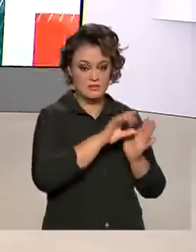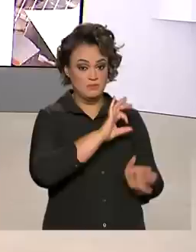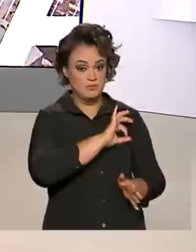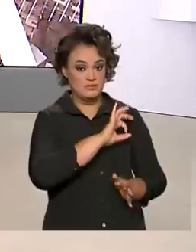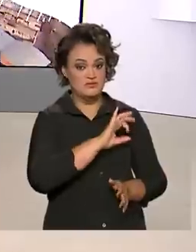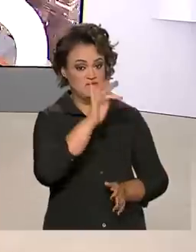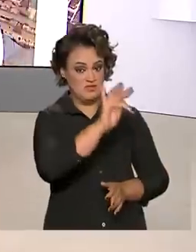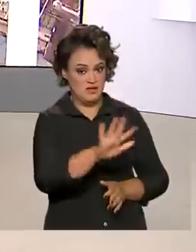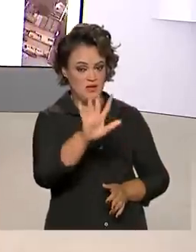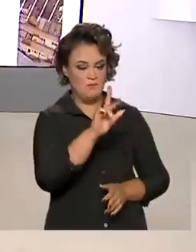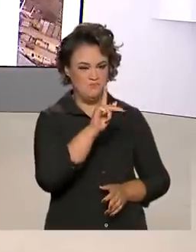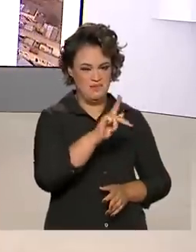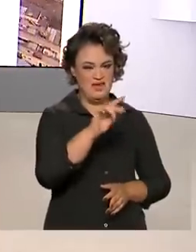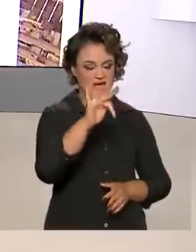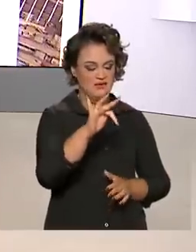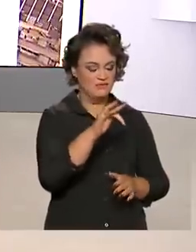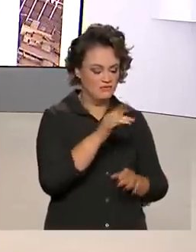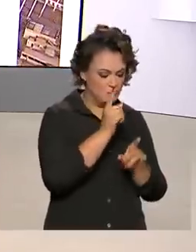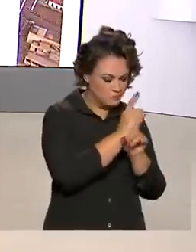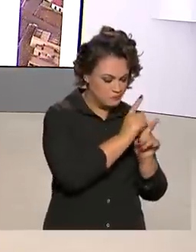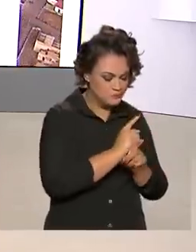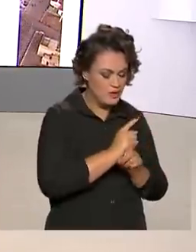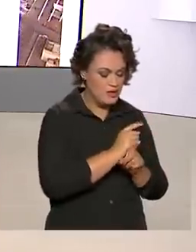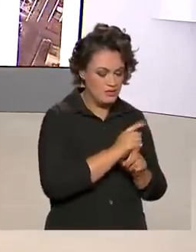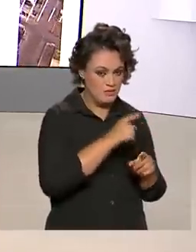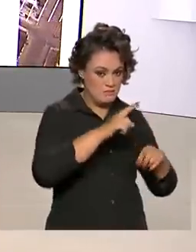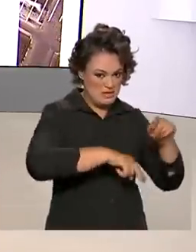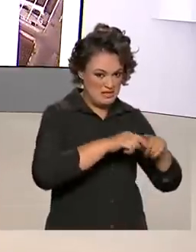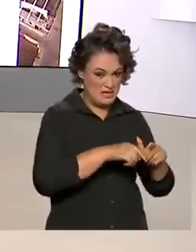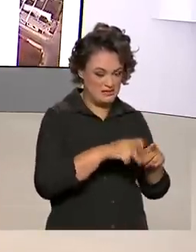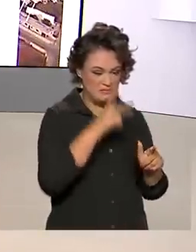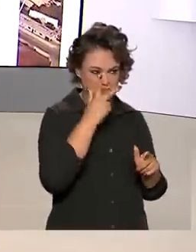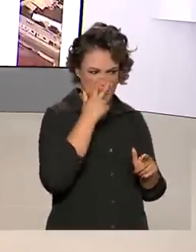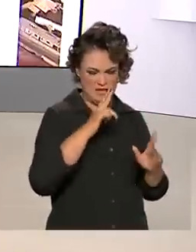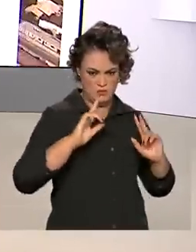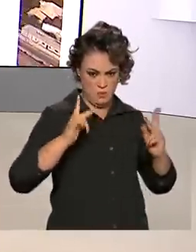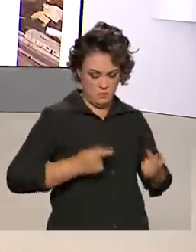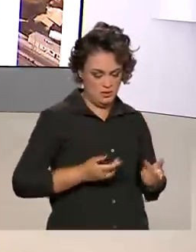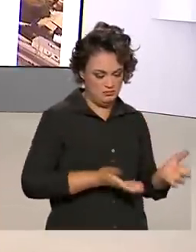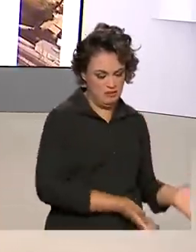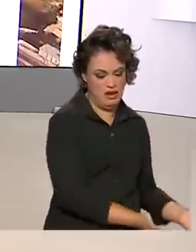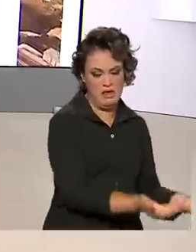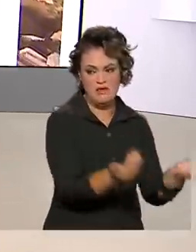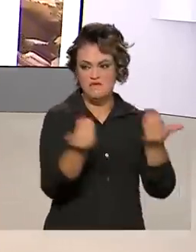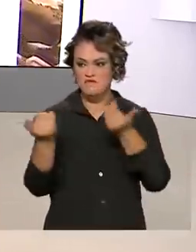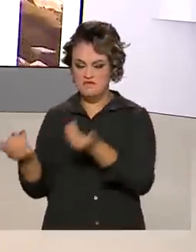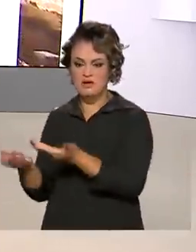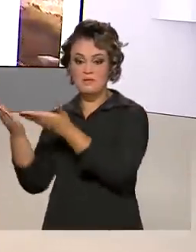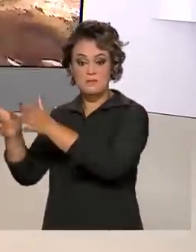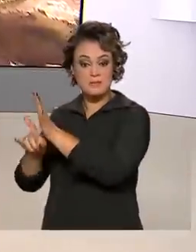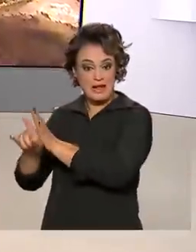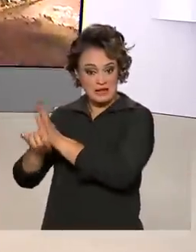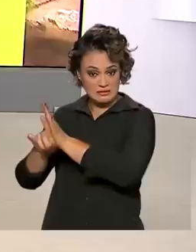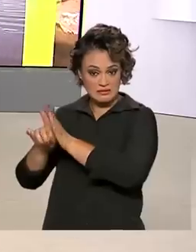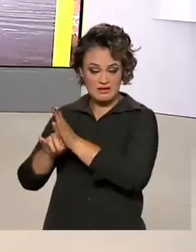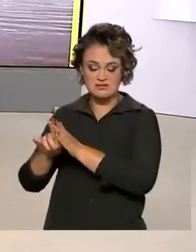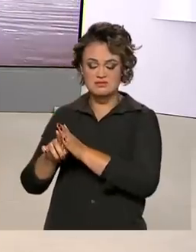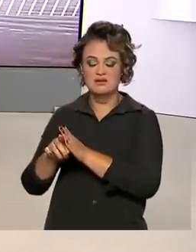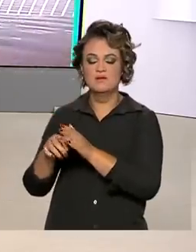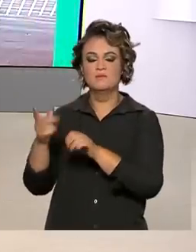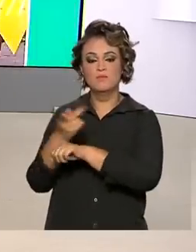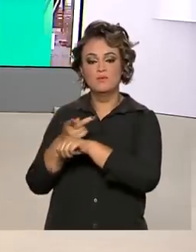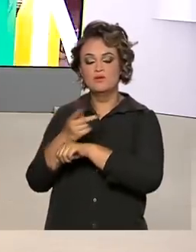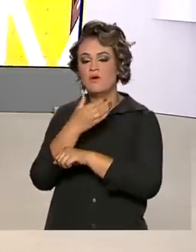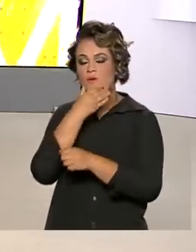começam hoje o trabalho de identificação dos restos mortais encontrados durante as buscas pelo jornalista inglês Dom